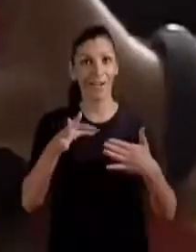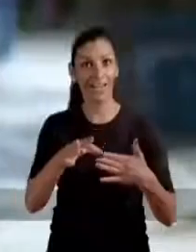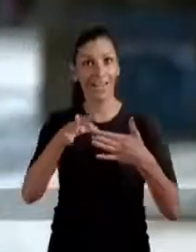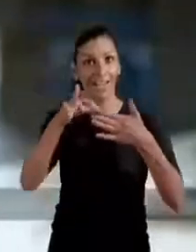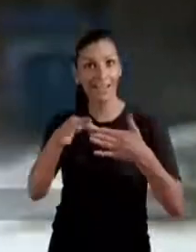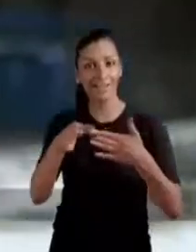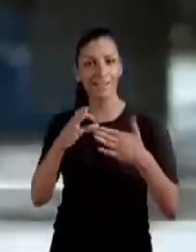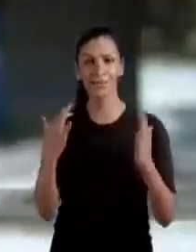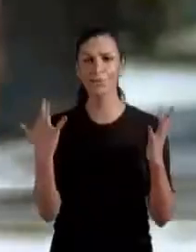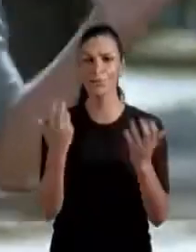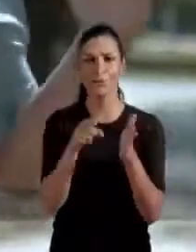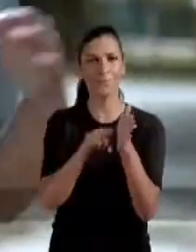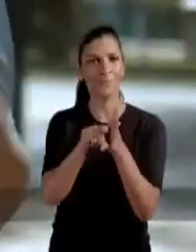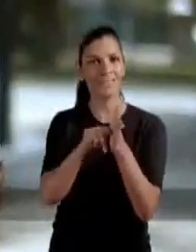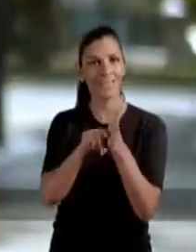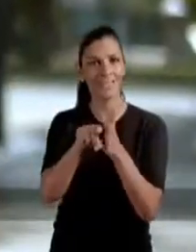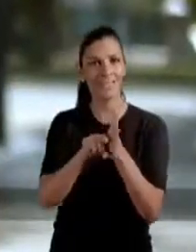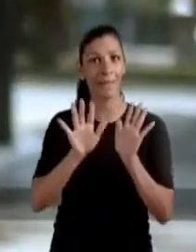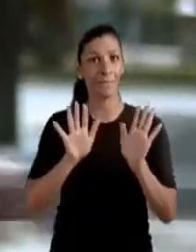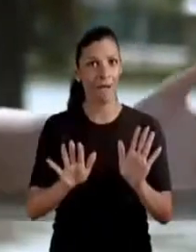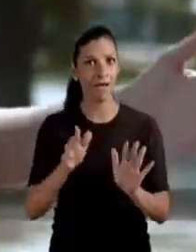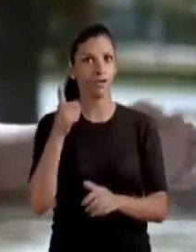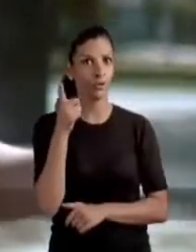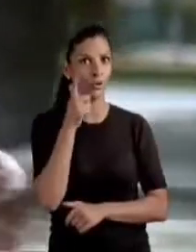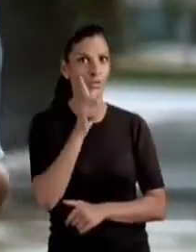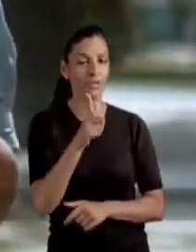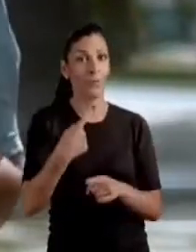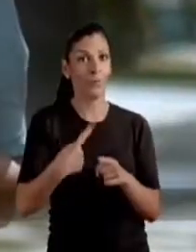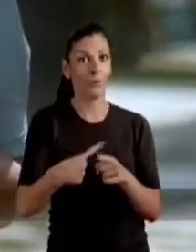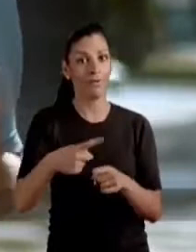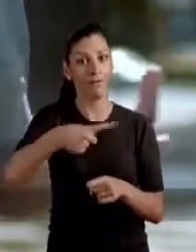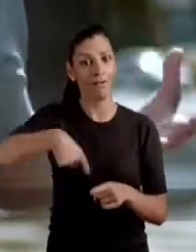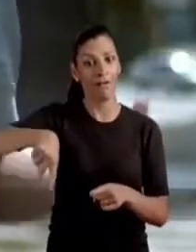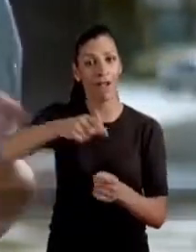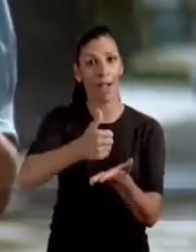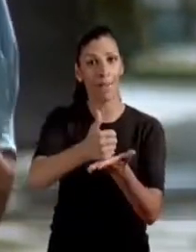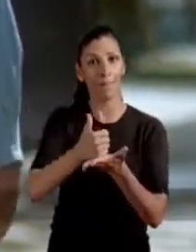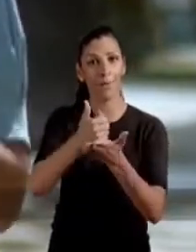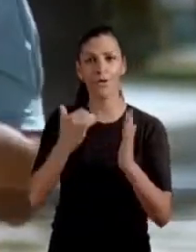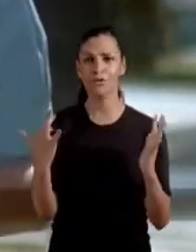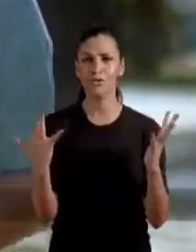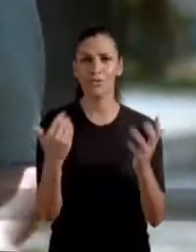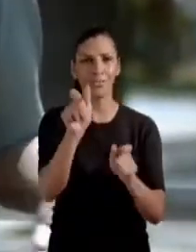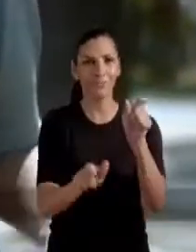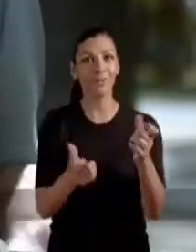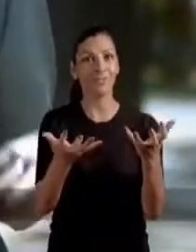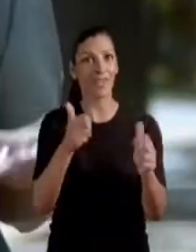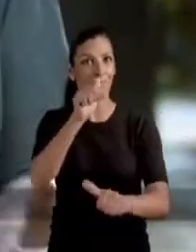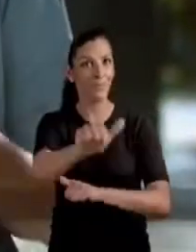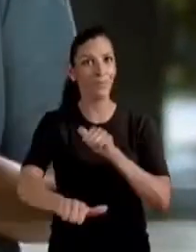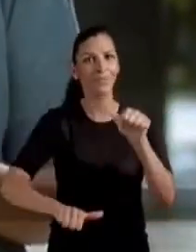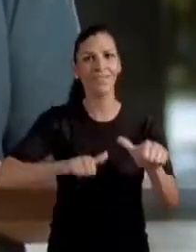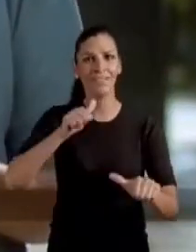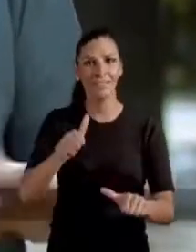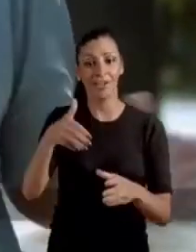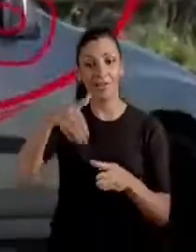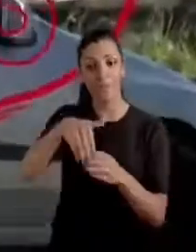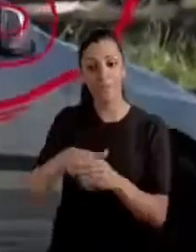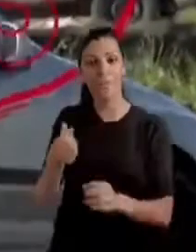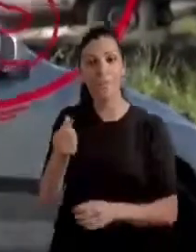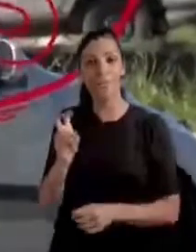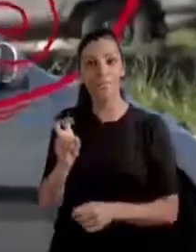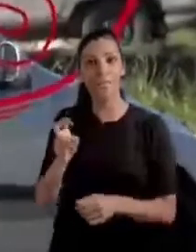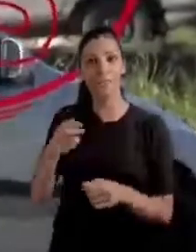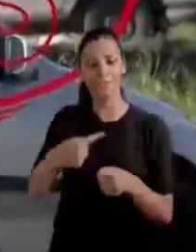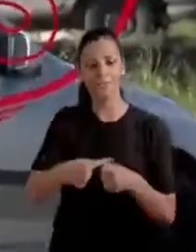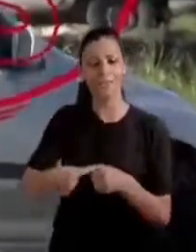Estamos na liderança em todas as pesquisas, mas só chegamos até aqui porque temos o apoio de todas e todos que querem mudança. De